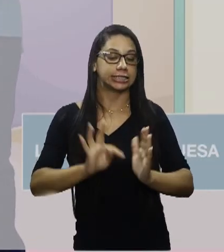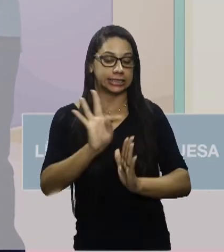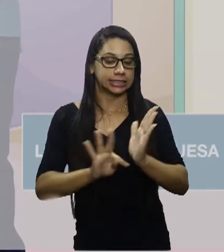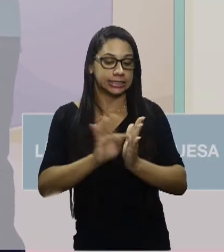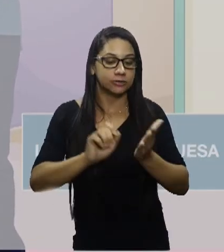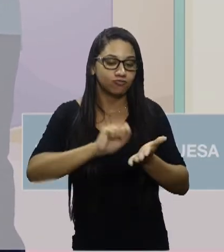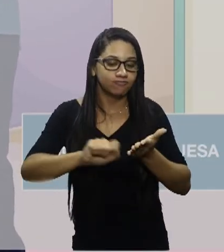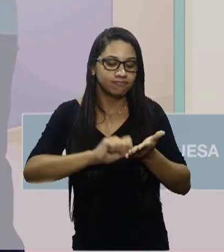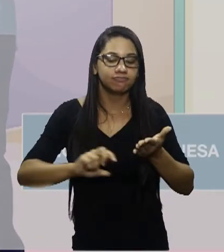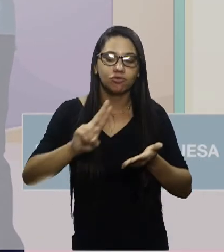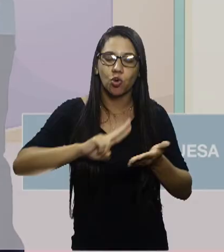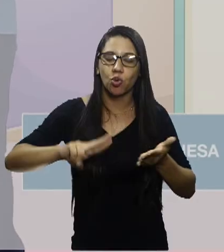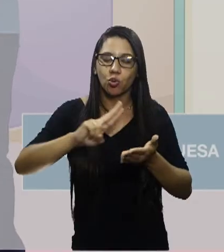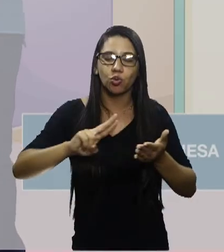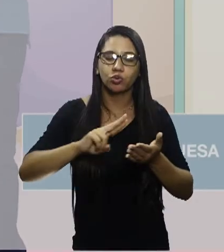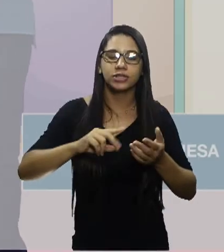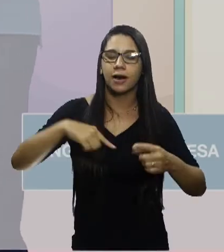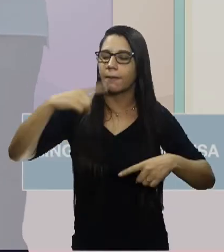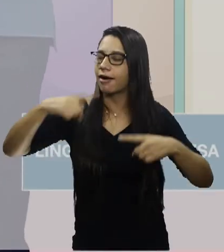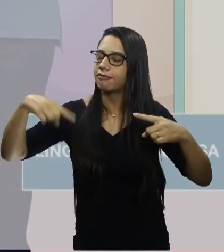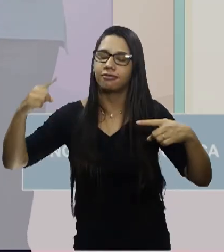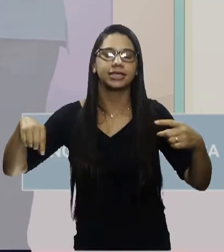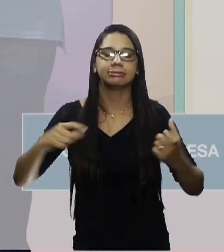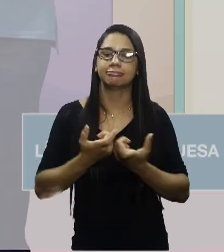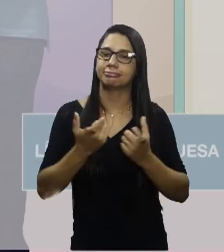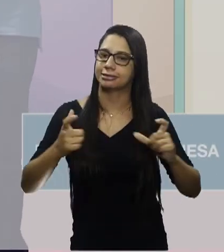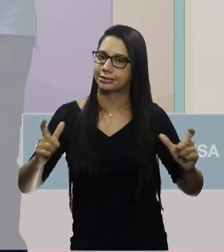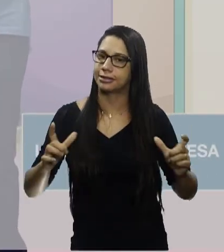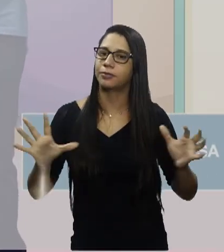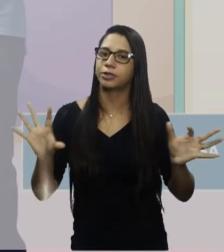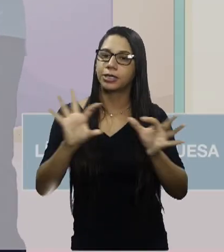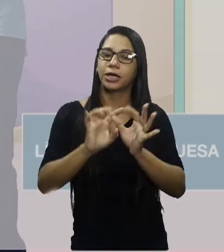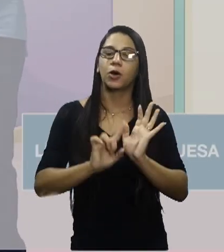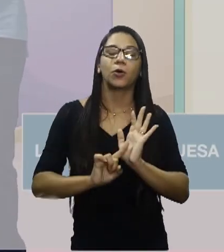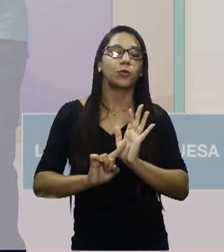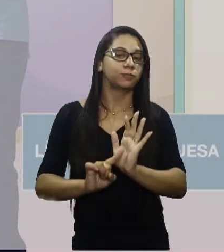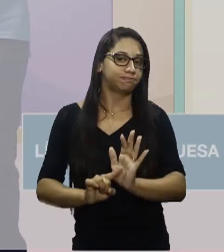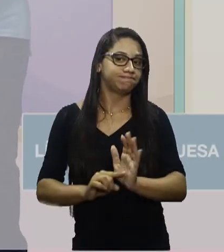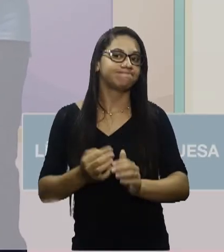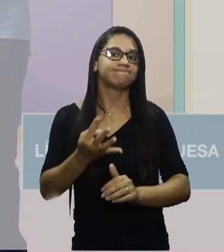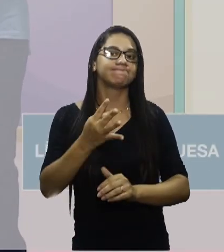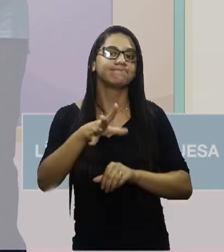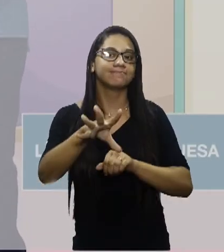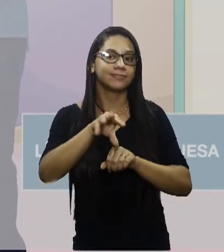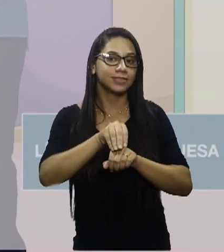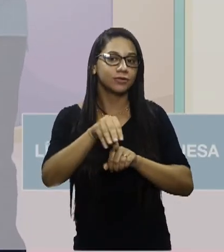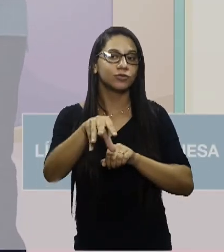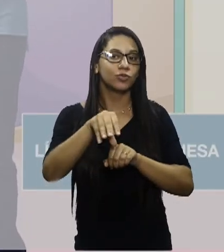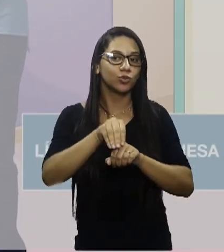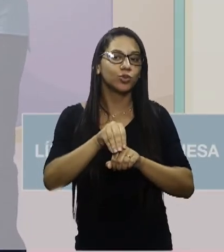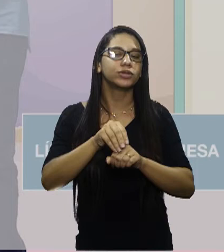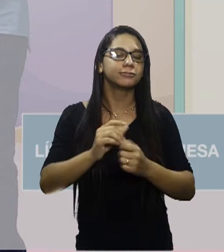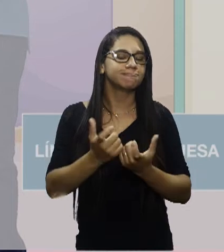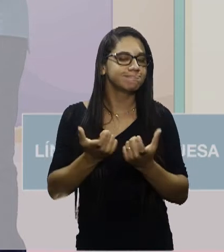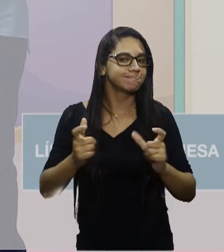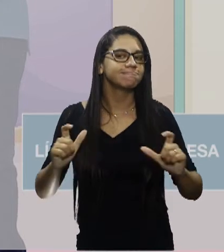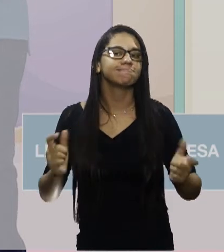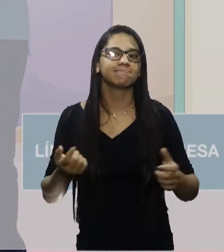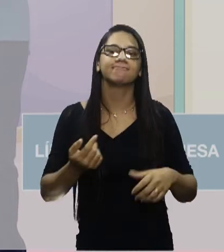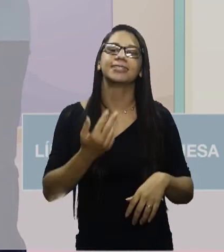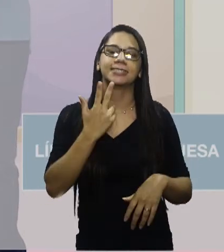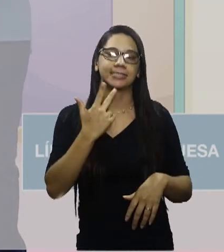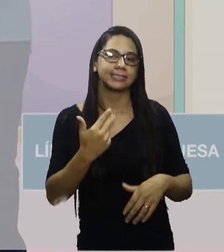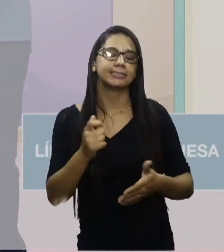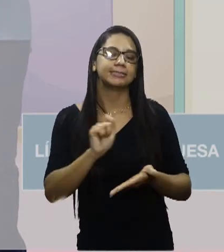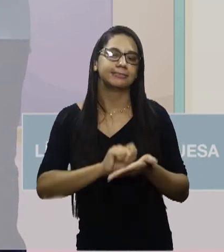aí uma variedade maior de conjunção que mostra aí o nosso conhecimento, um conhecimento mais vasto sobre a língua, sobre a